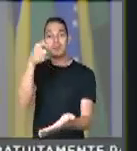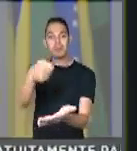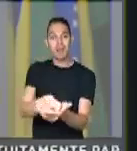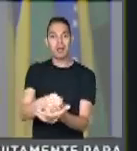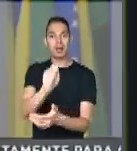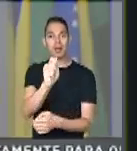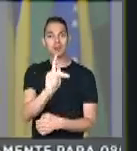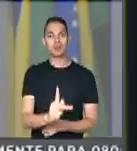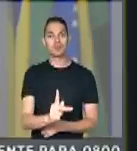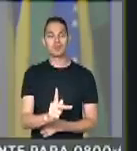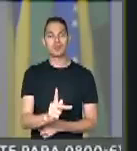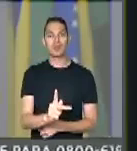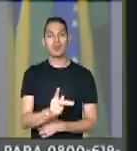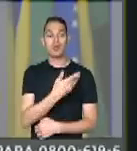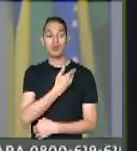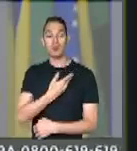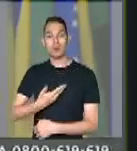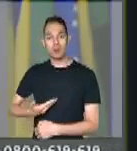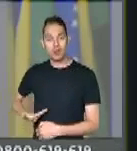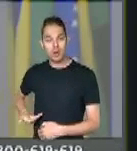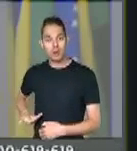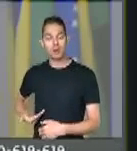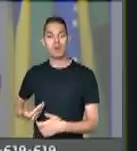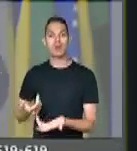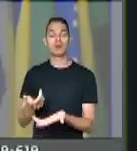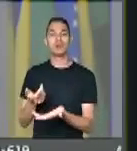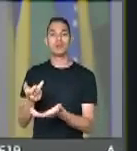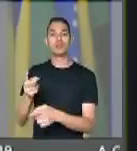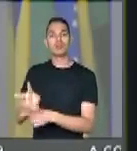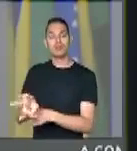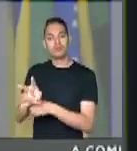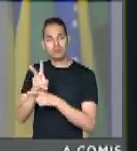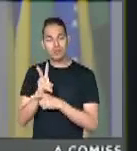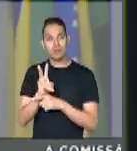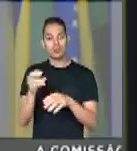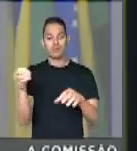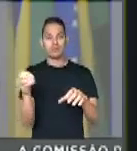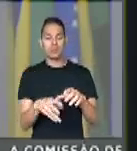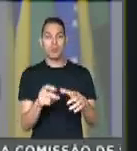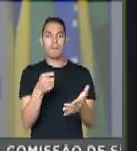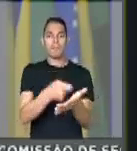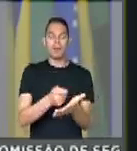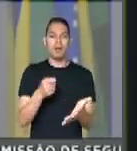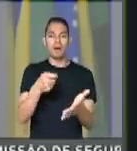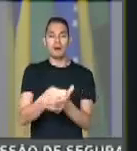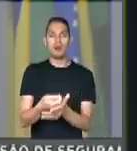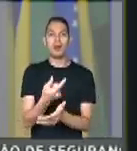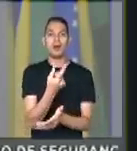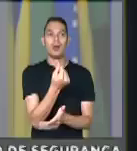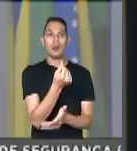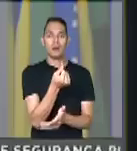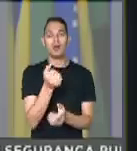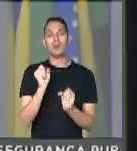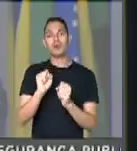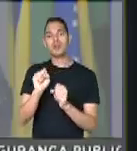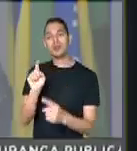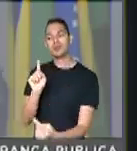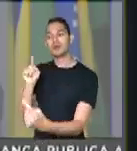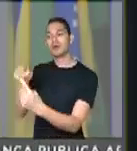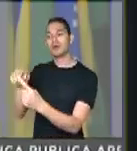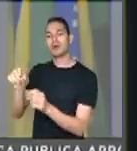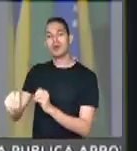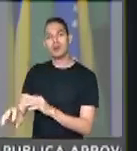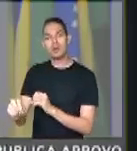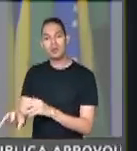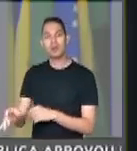aposentados, o governo financia esse rombo, colocando dinheiro que poderia ir para a saúde,